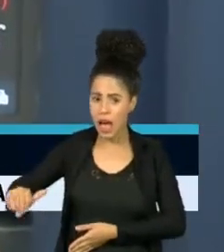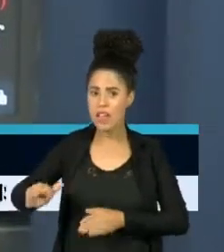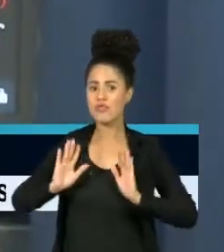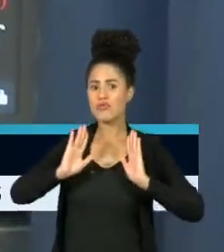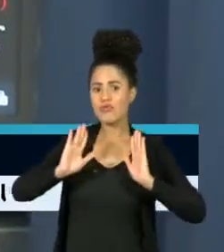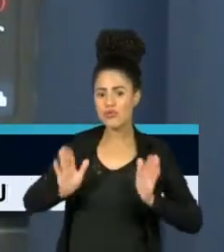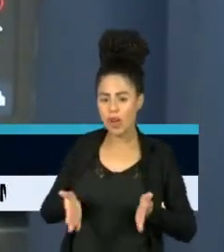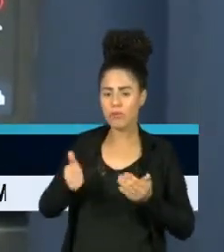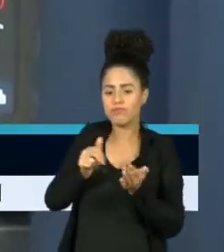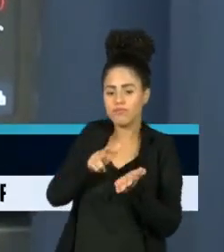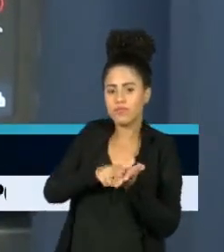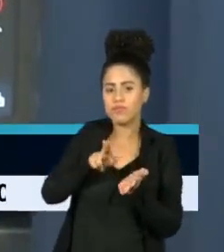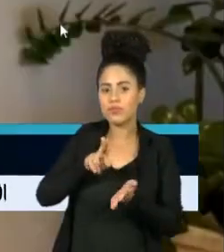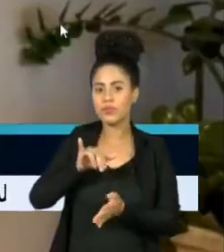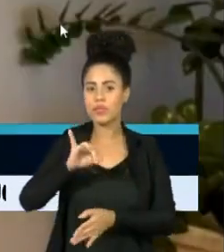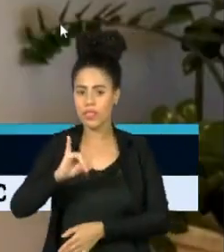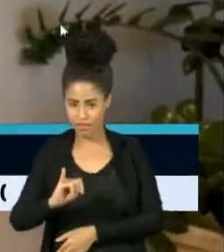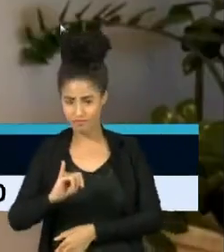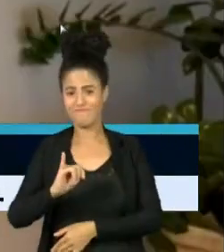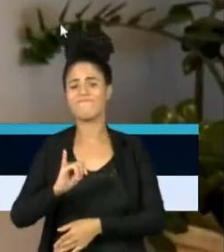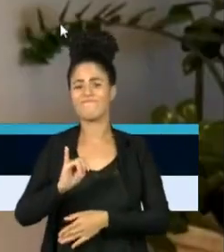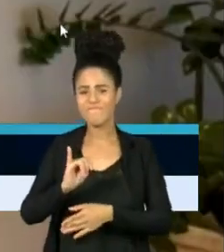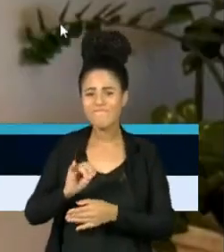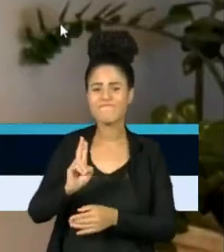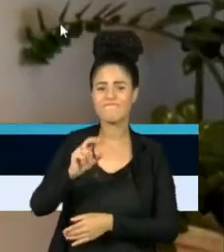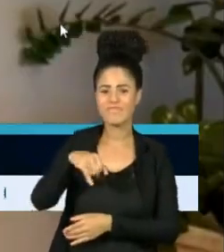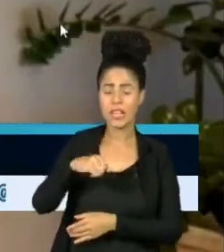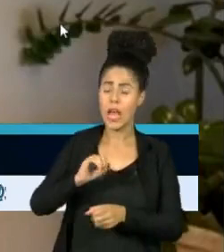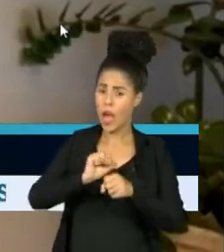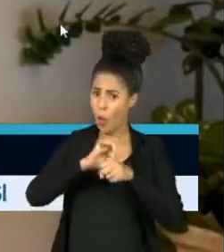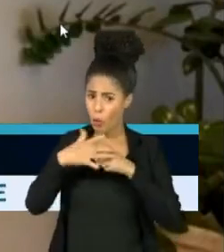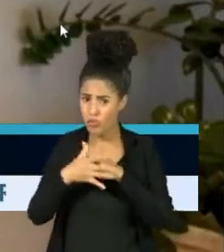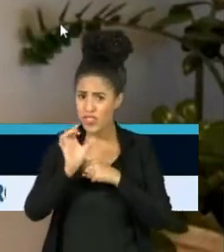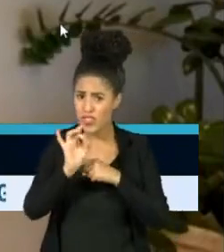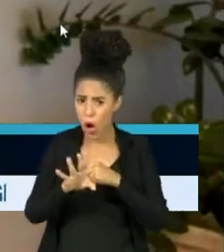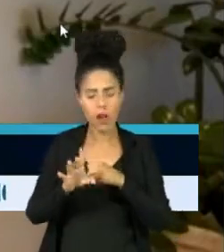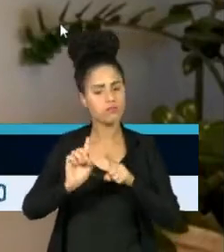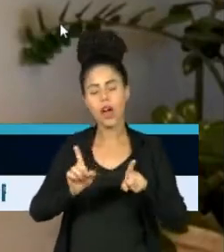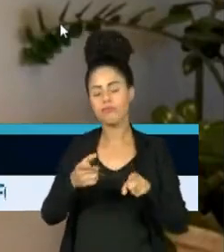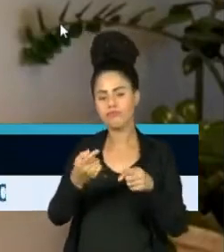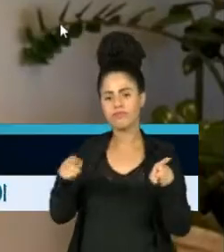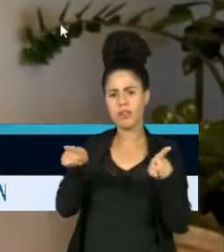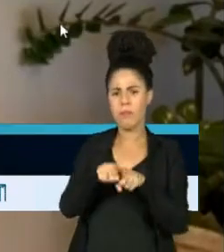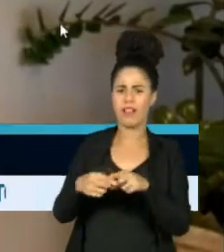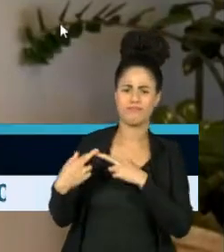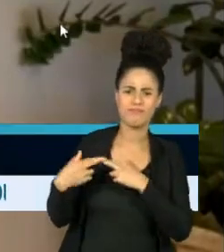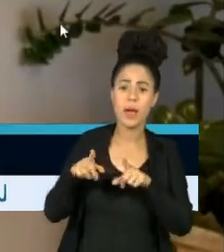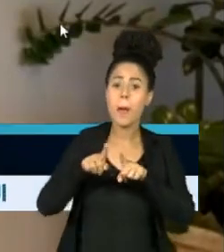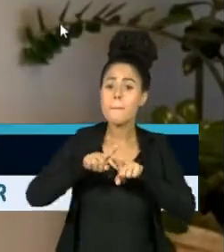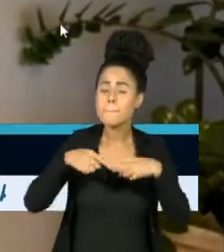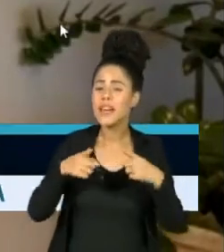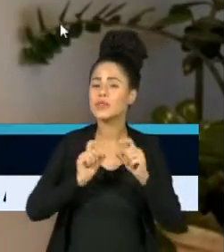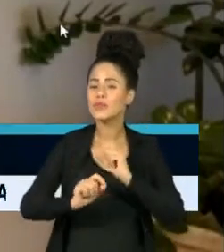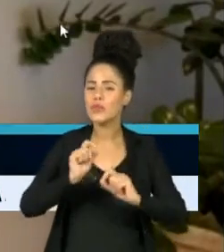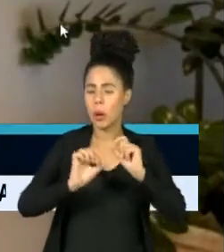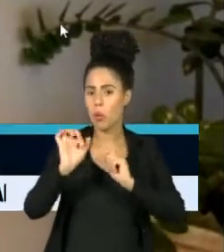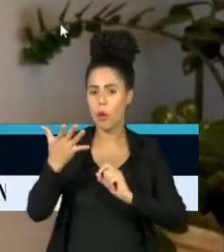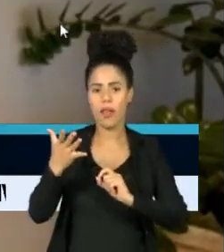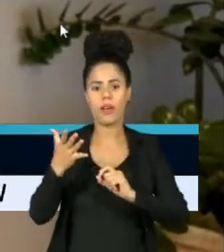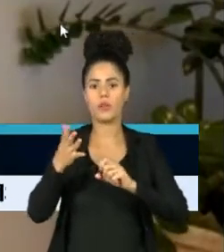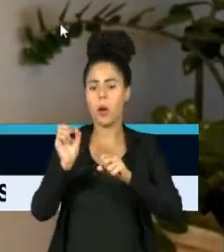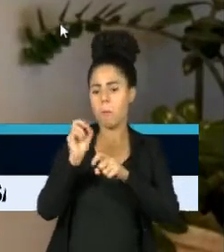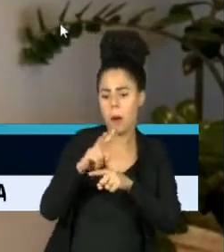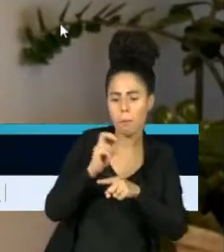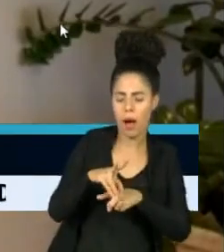internados em UTIs. É só Covid? Não. A Covid também está no meio. Mas nós tivemos circulação do vírus